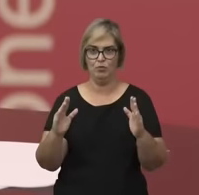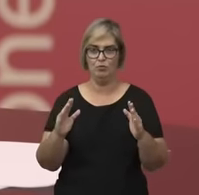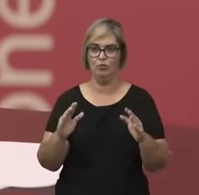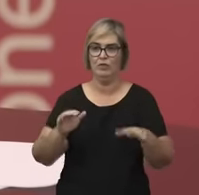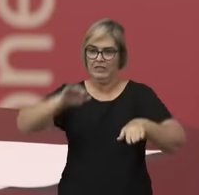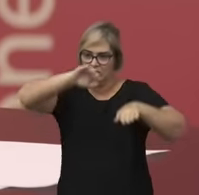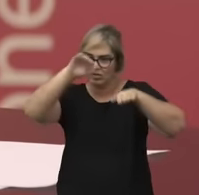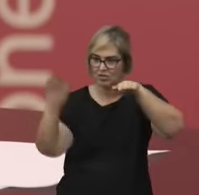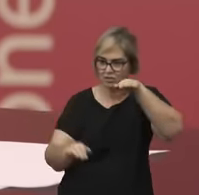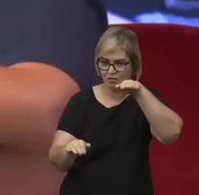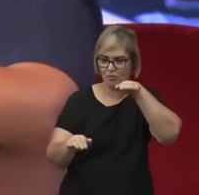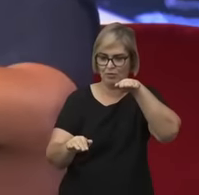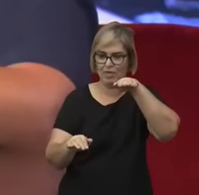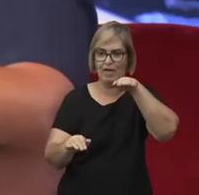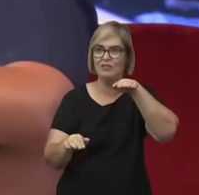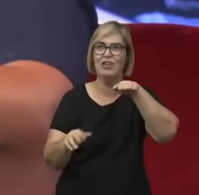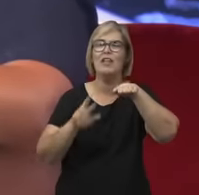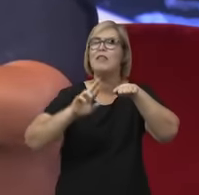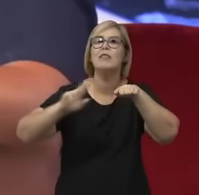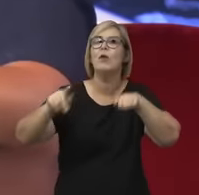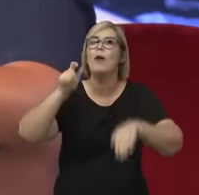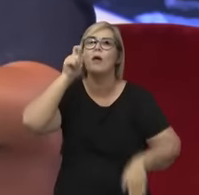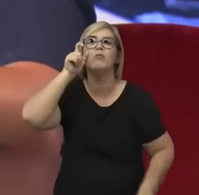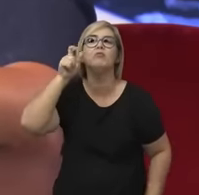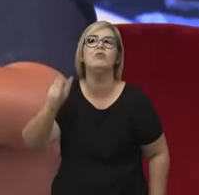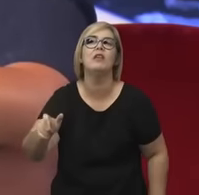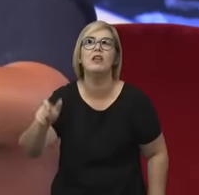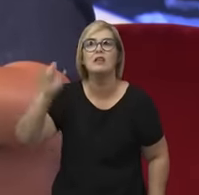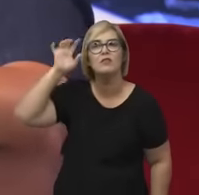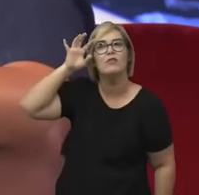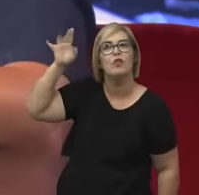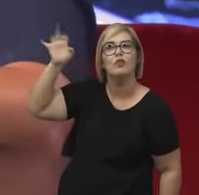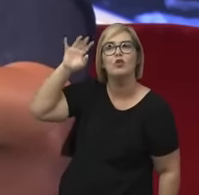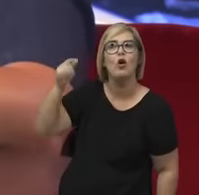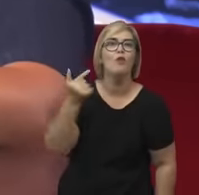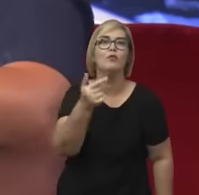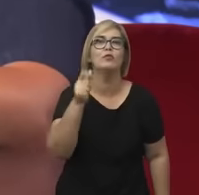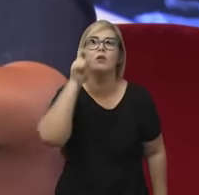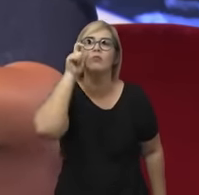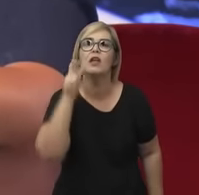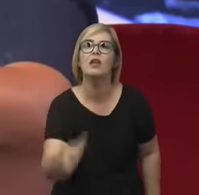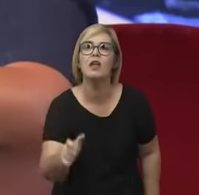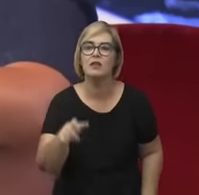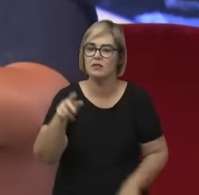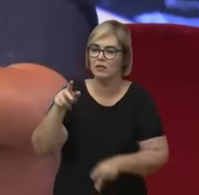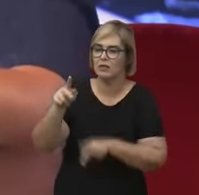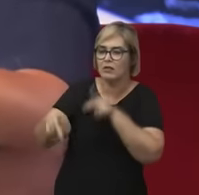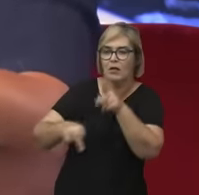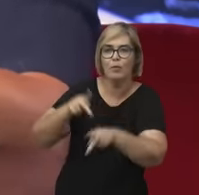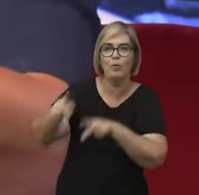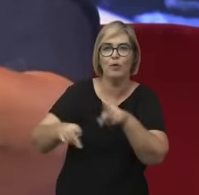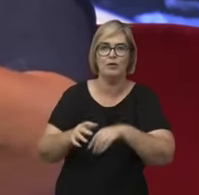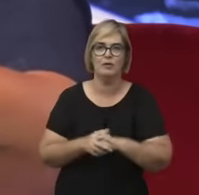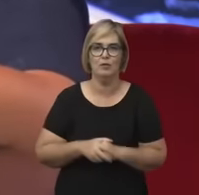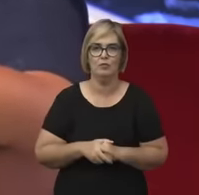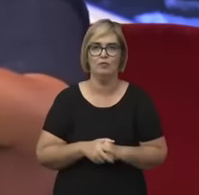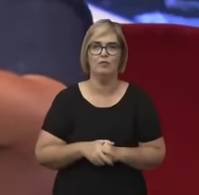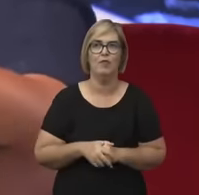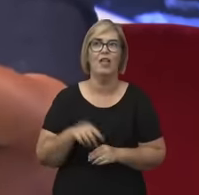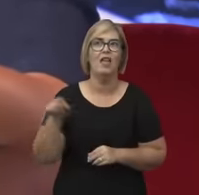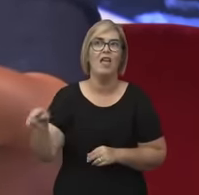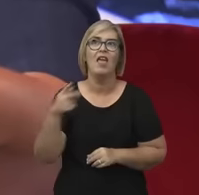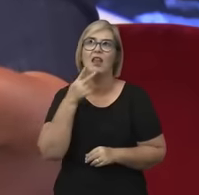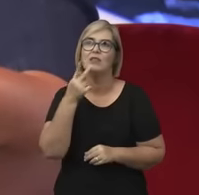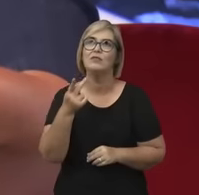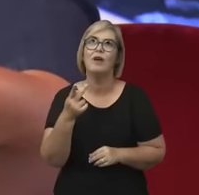como um fato de interesse público de feminismo. Eles chamam de algo como um proto